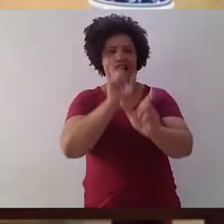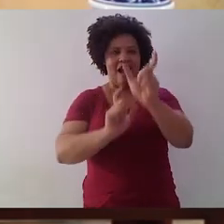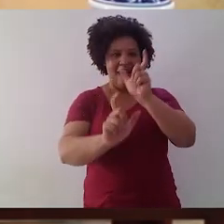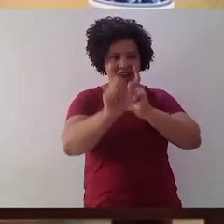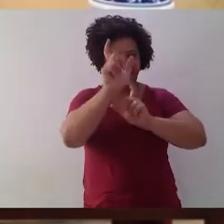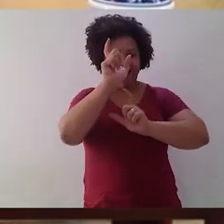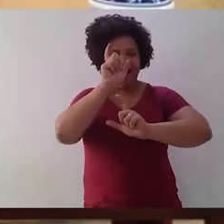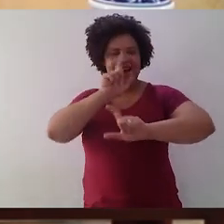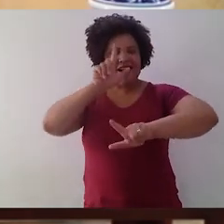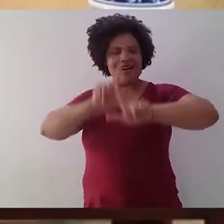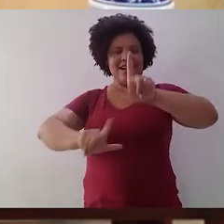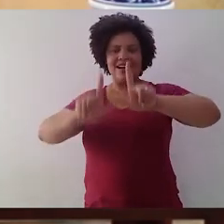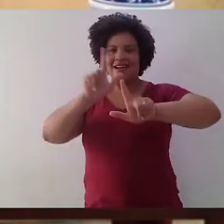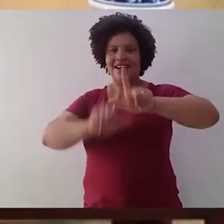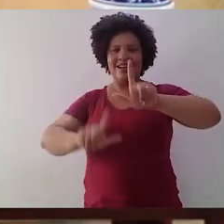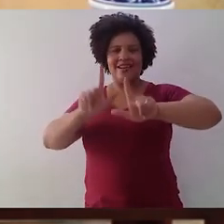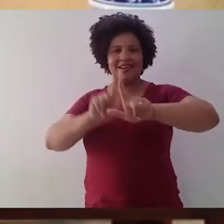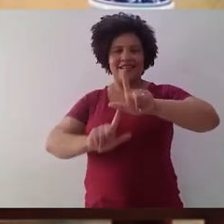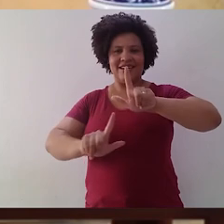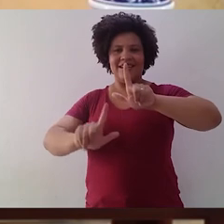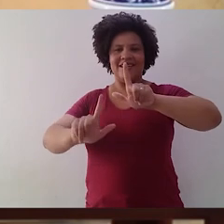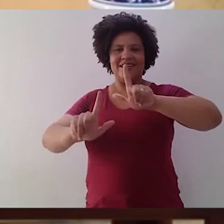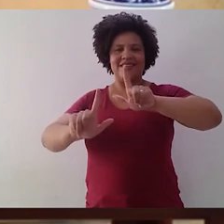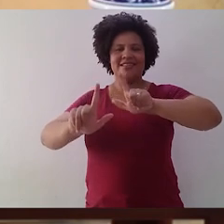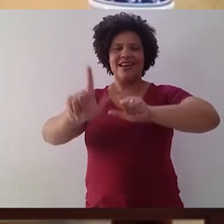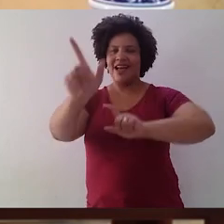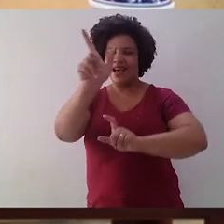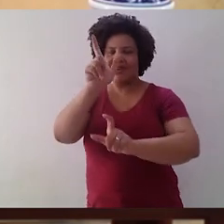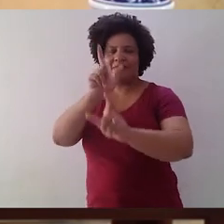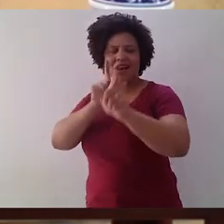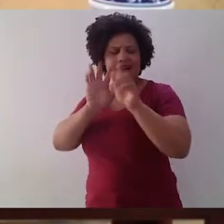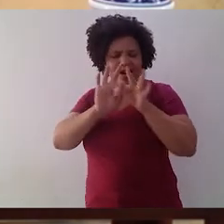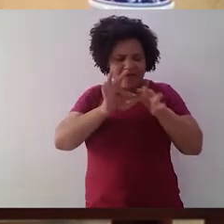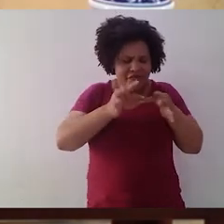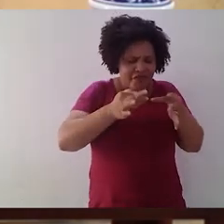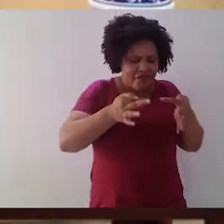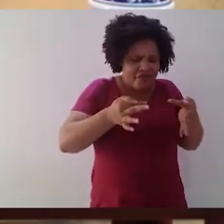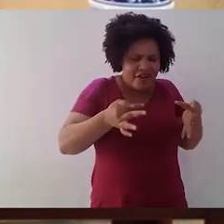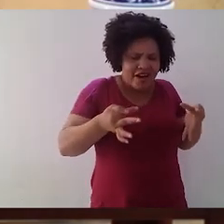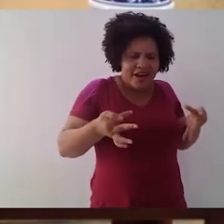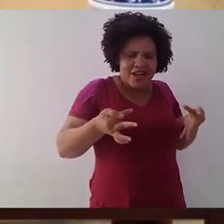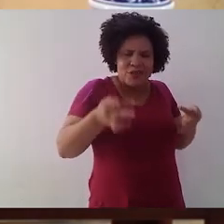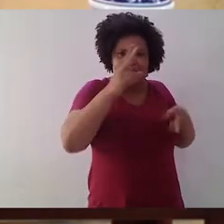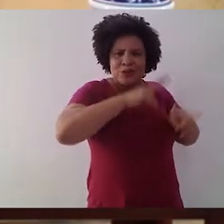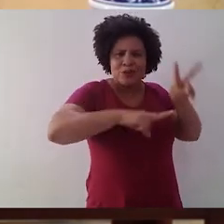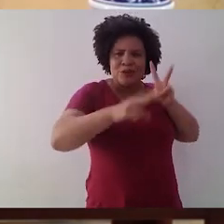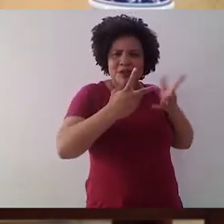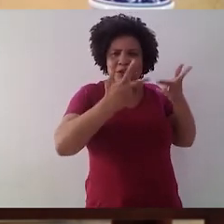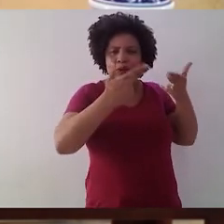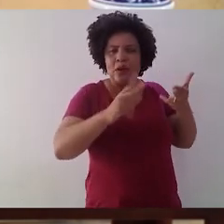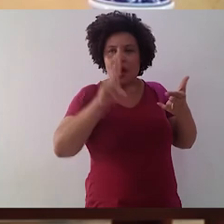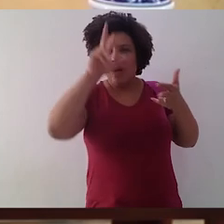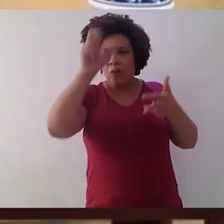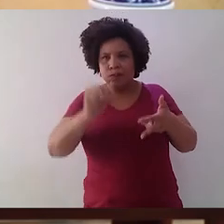venenos humanos sois a mais fina retorta, frágil, frágil como o vento e mais